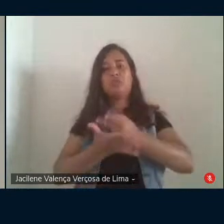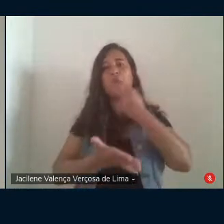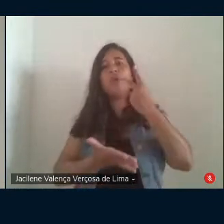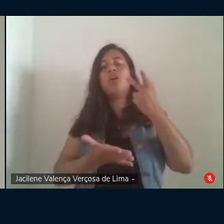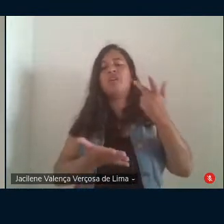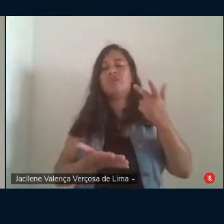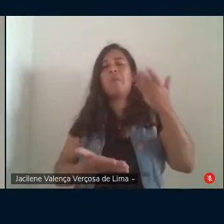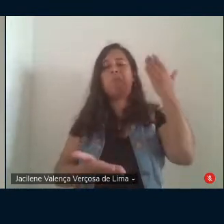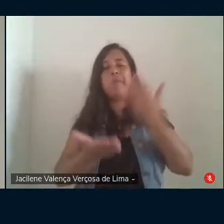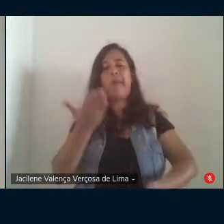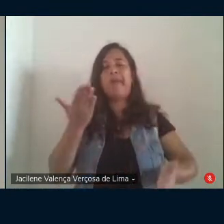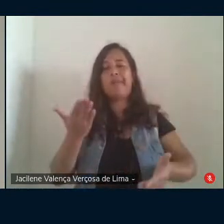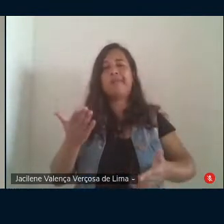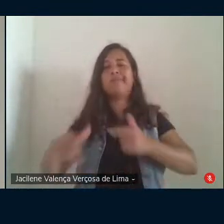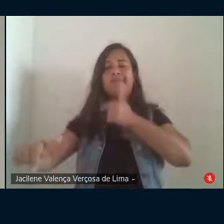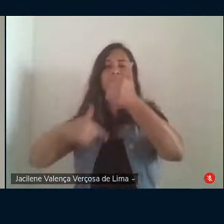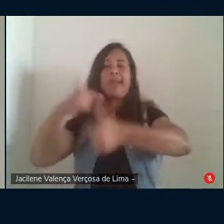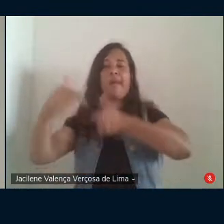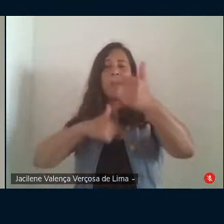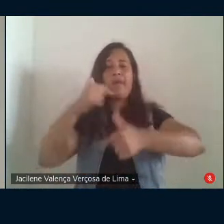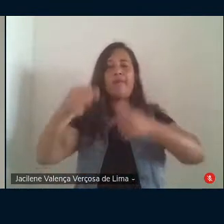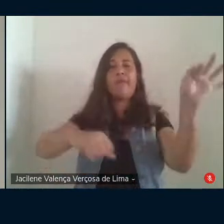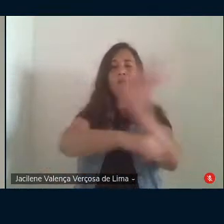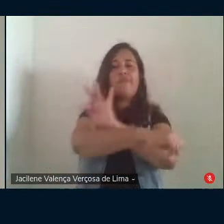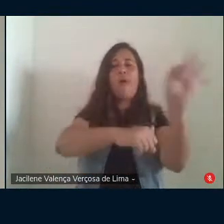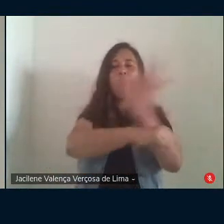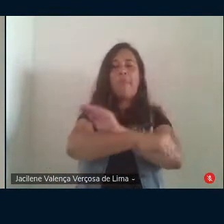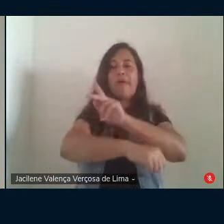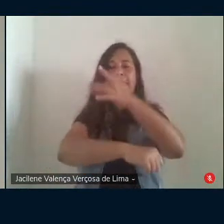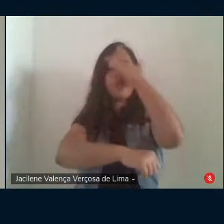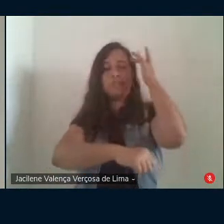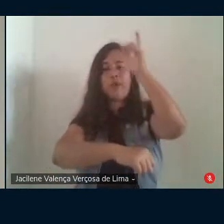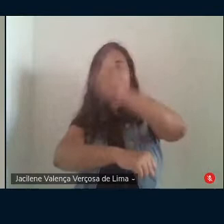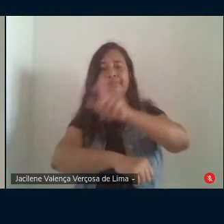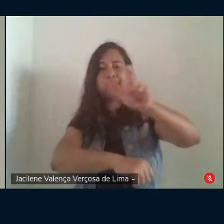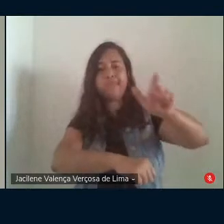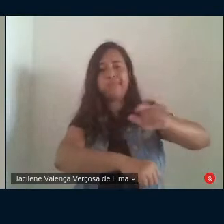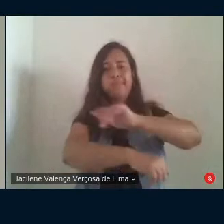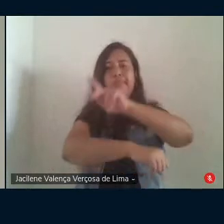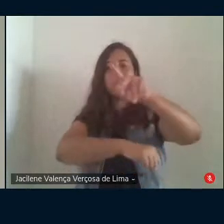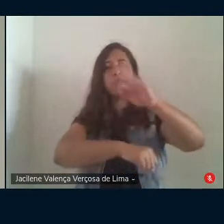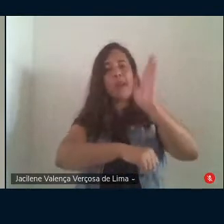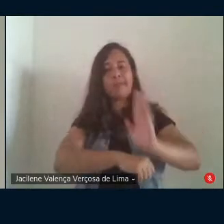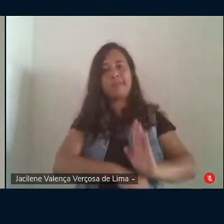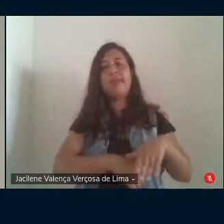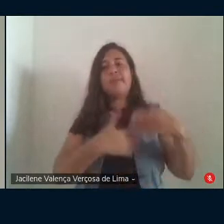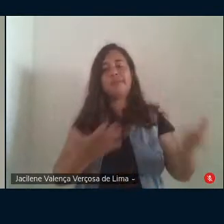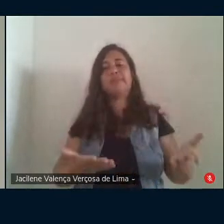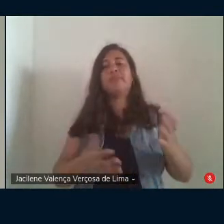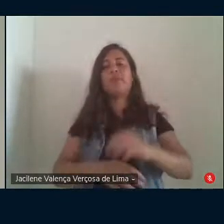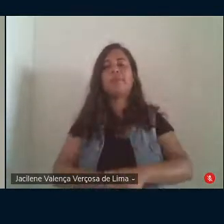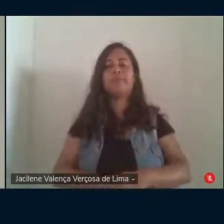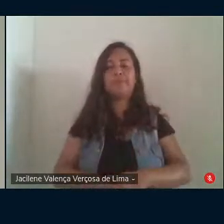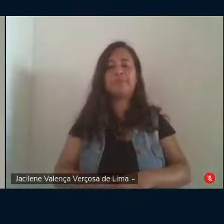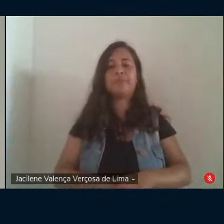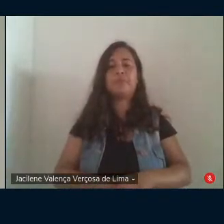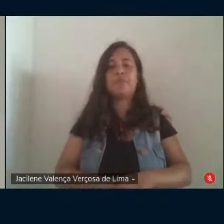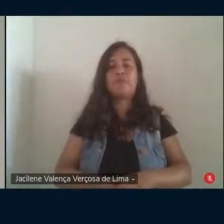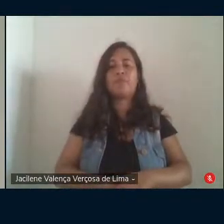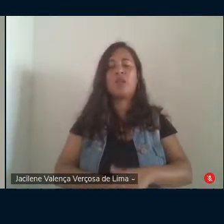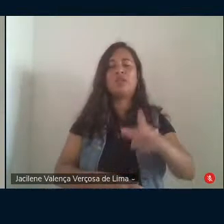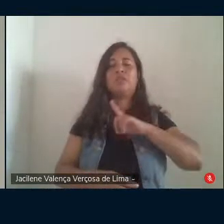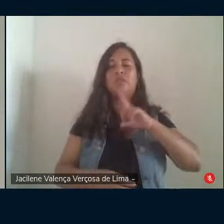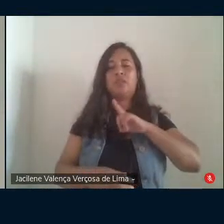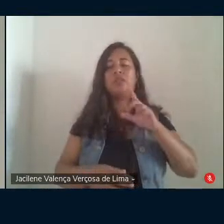de empregos formais dos brasileiros se a naturalização da crise foi sempre um pilar de determinadas versões